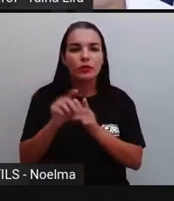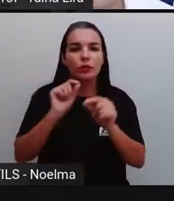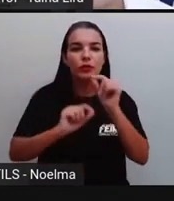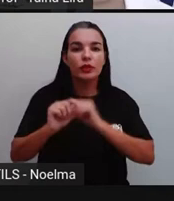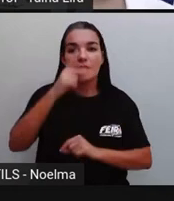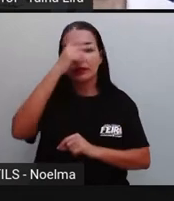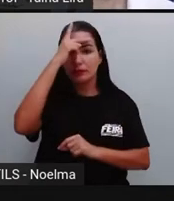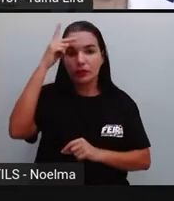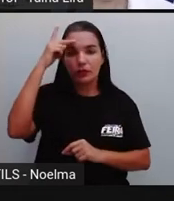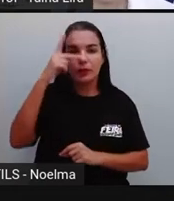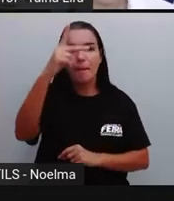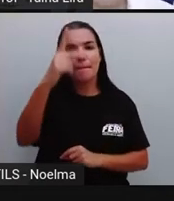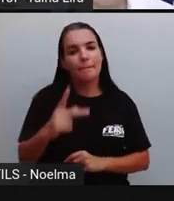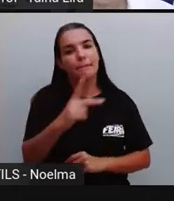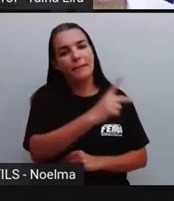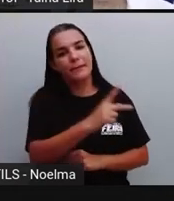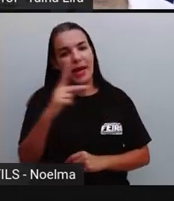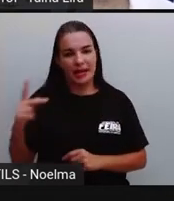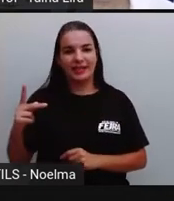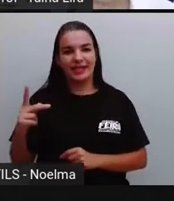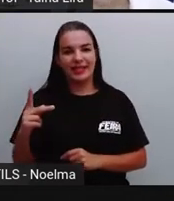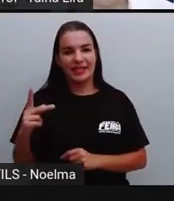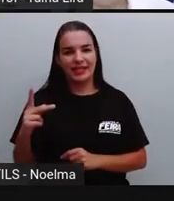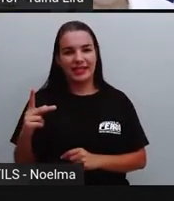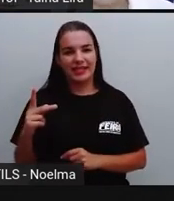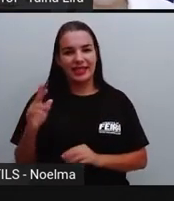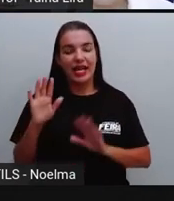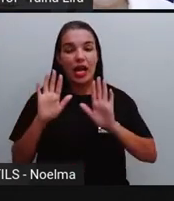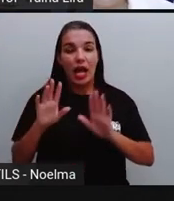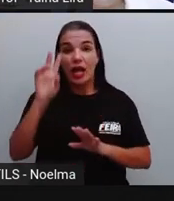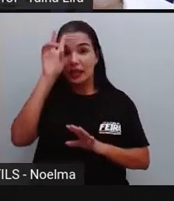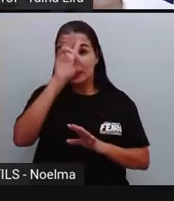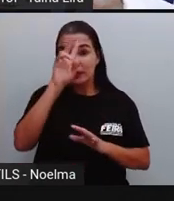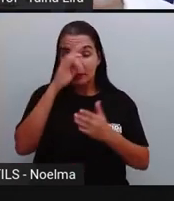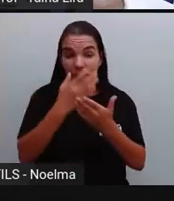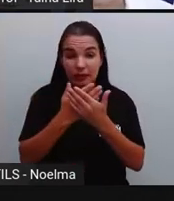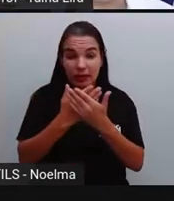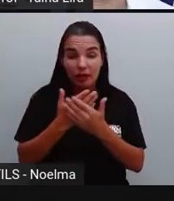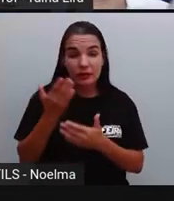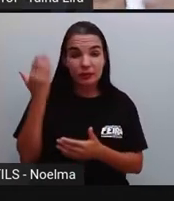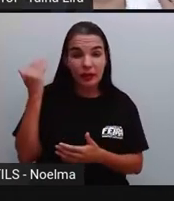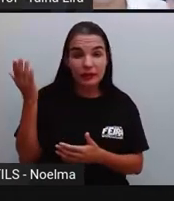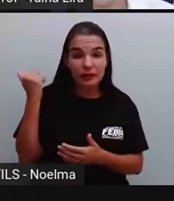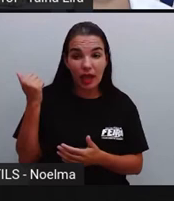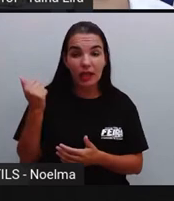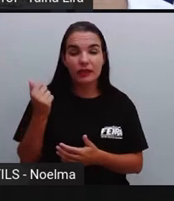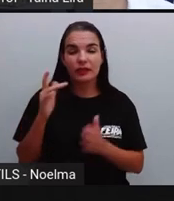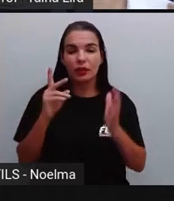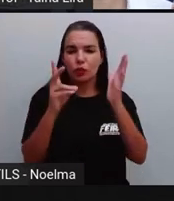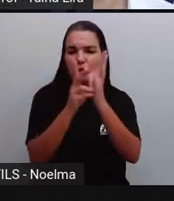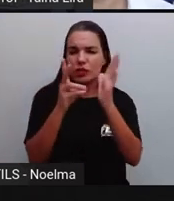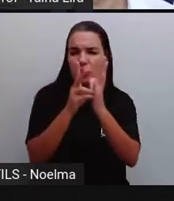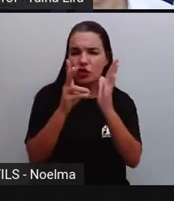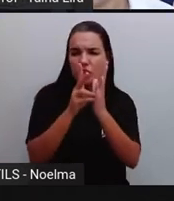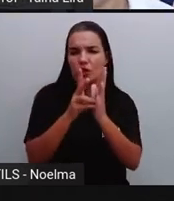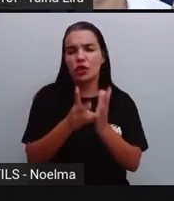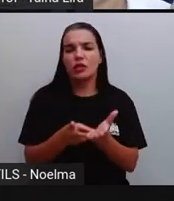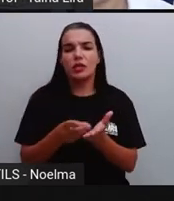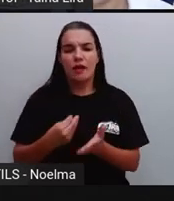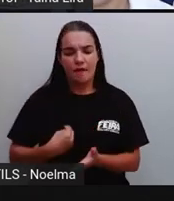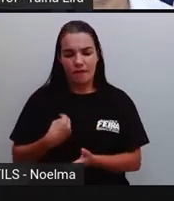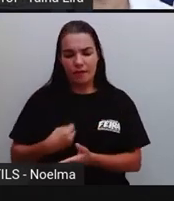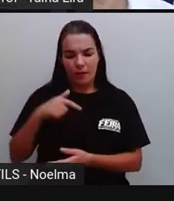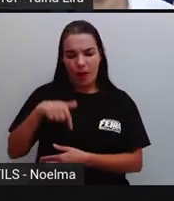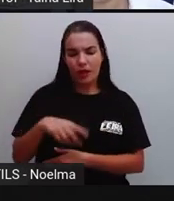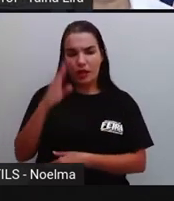jesuítas. Lembram que a pró falou lá nas aulas anteriores que os indígenas viviam aqui no